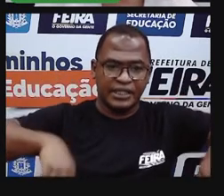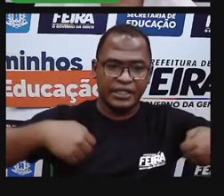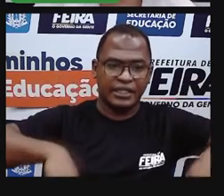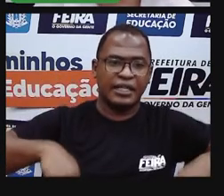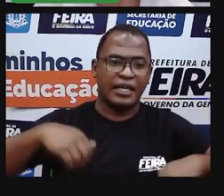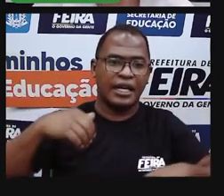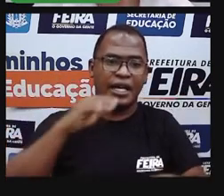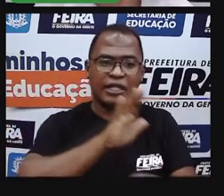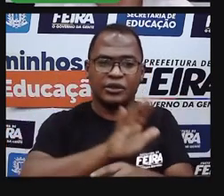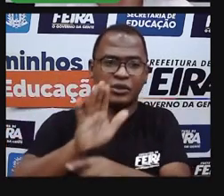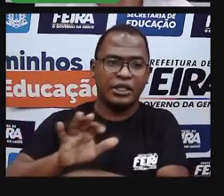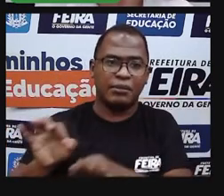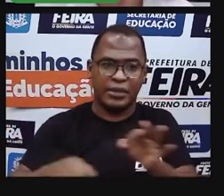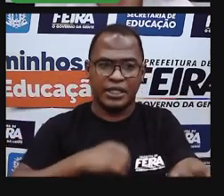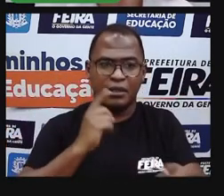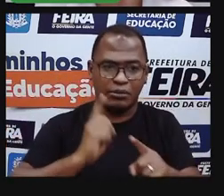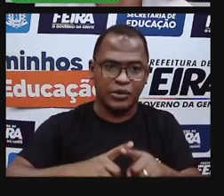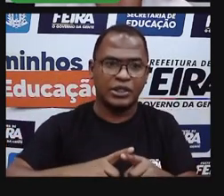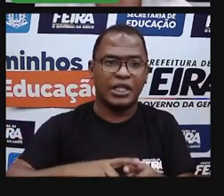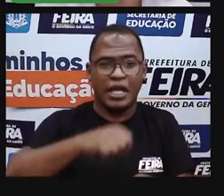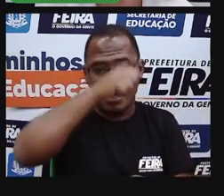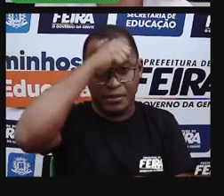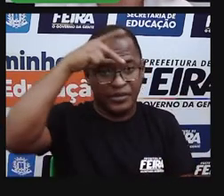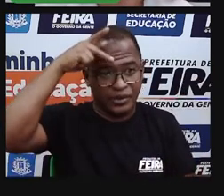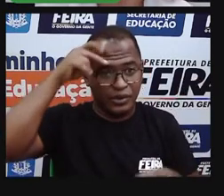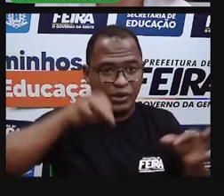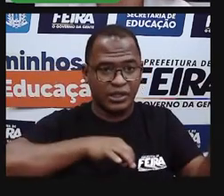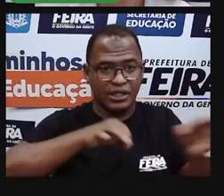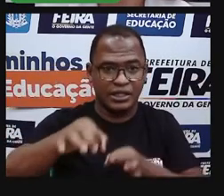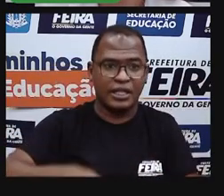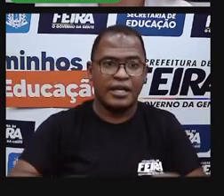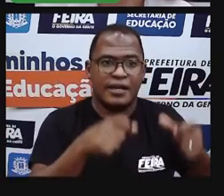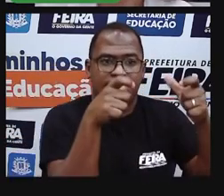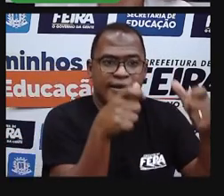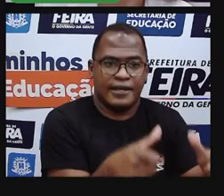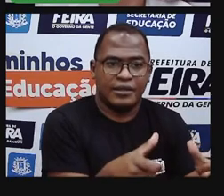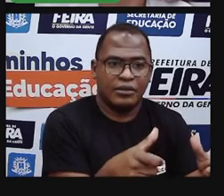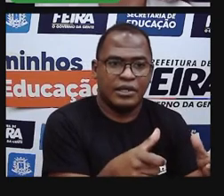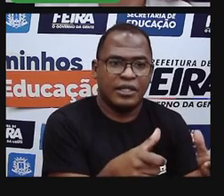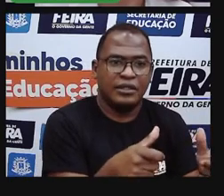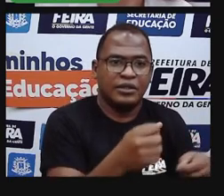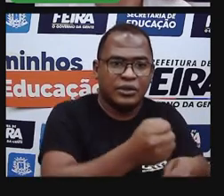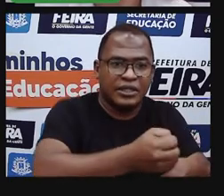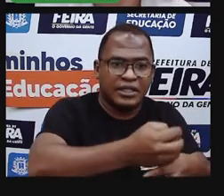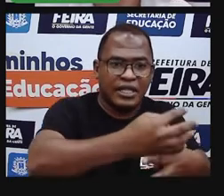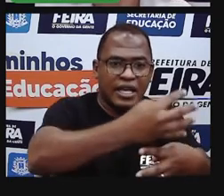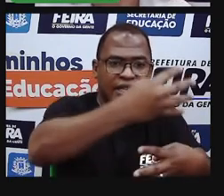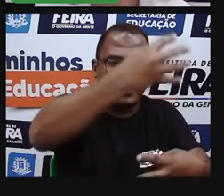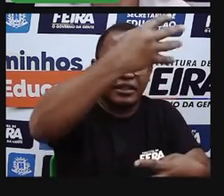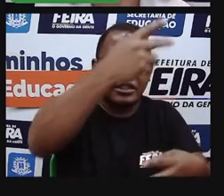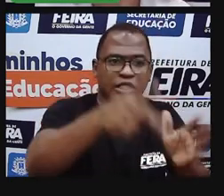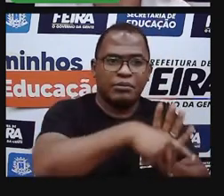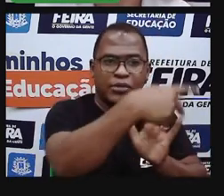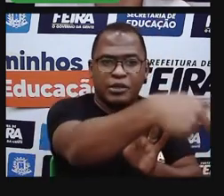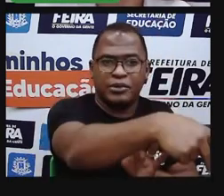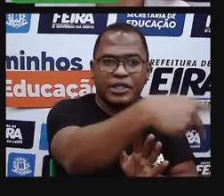administração. Cada bairro possui suas particularidades e essas estão especialmente associadas à sua ocupação